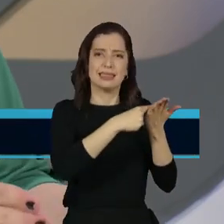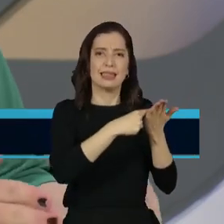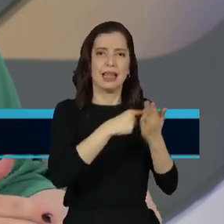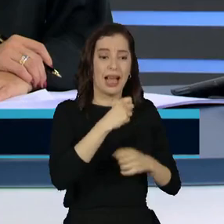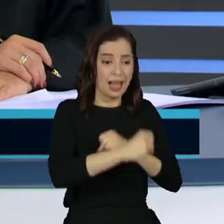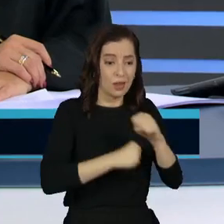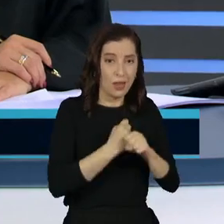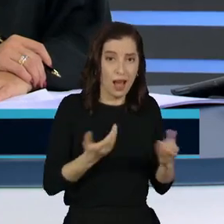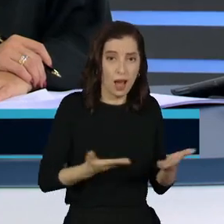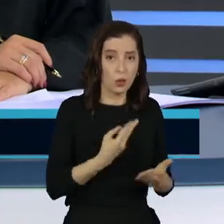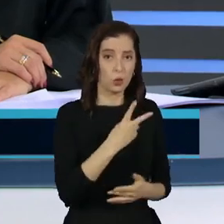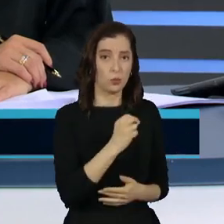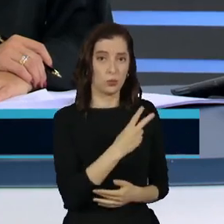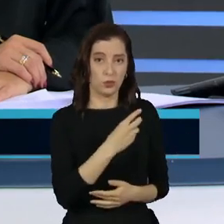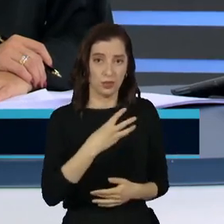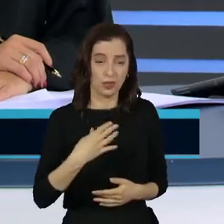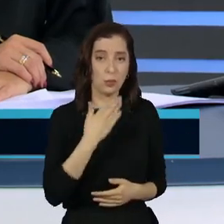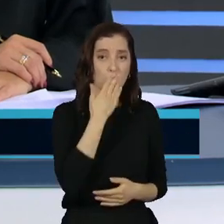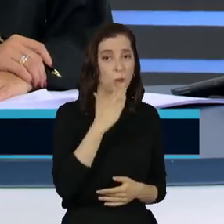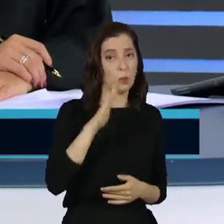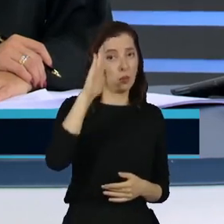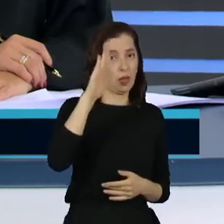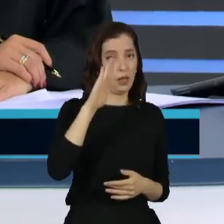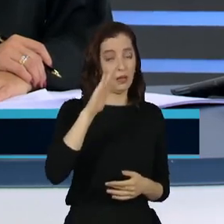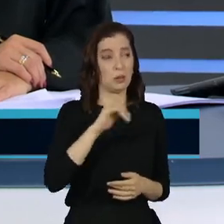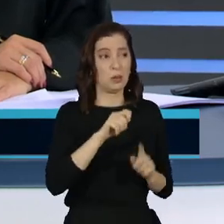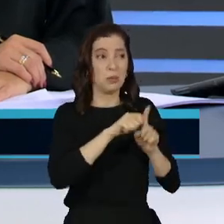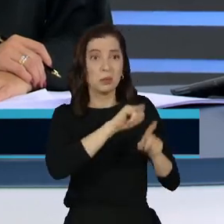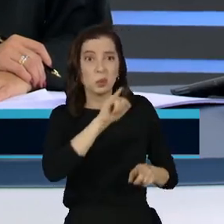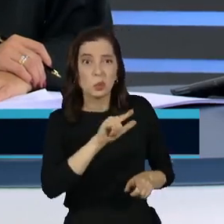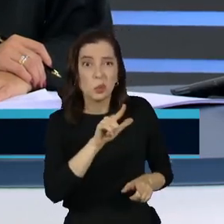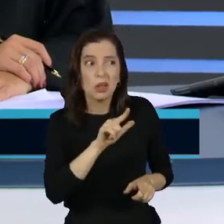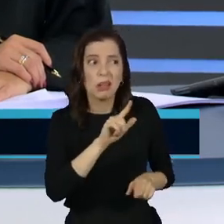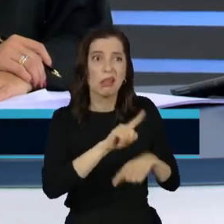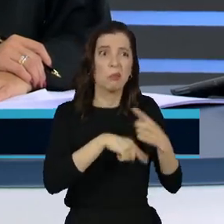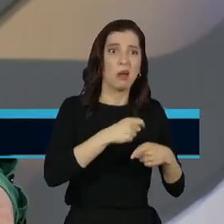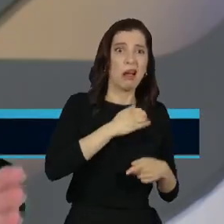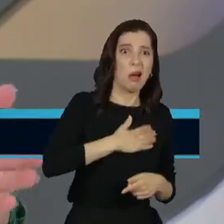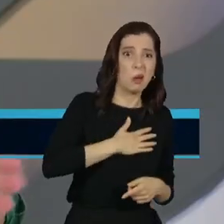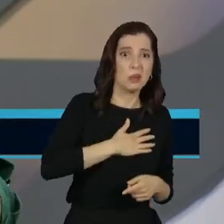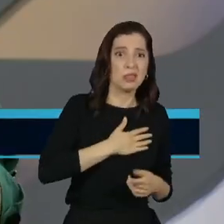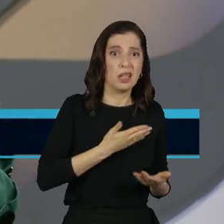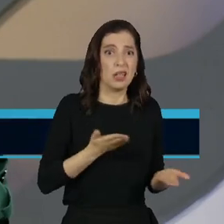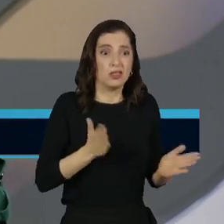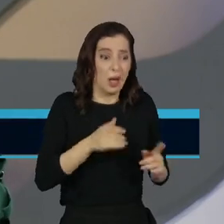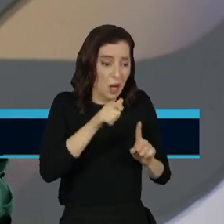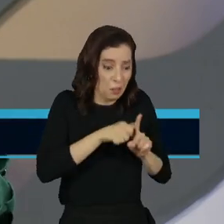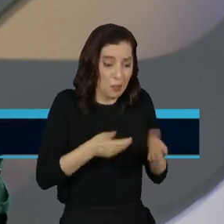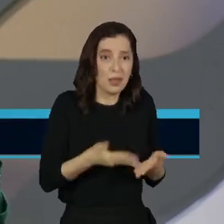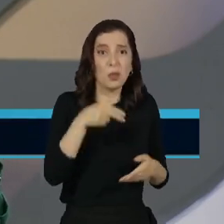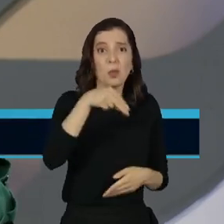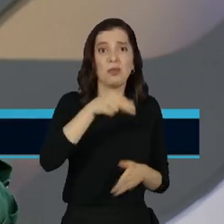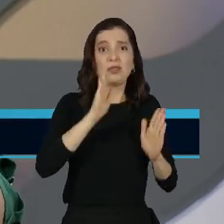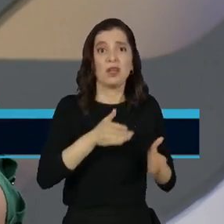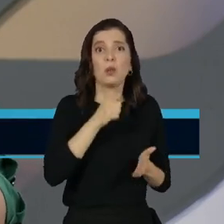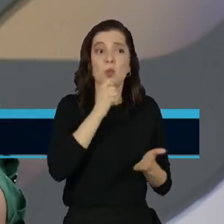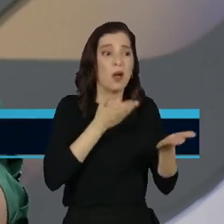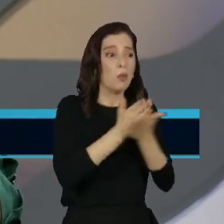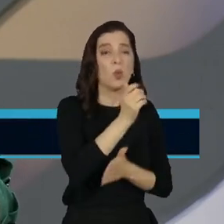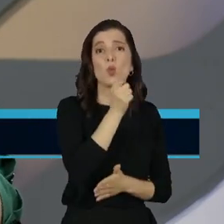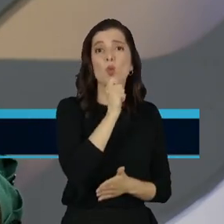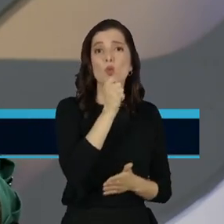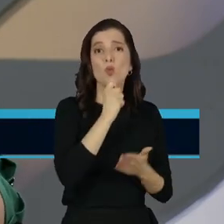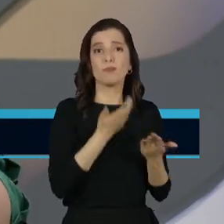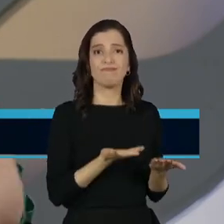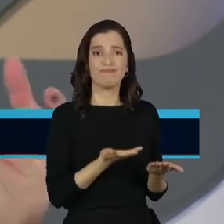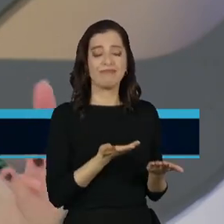julho, agosto, a gente já está em novembro e a gente ainda não tem uma reforma aprovada. E o grande problema é que aprovar uma reforma,